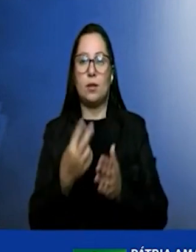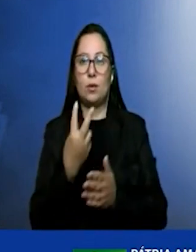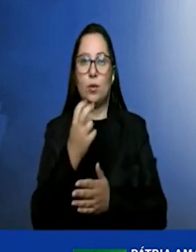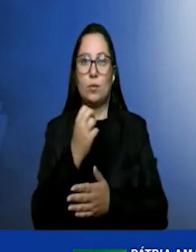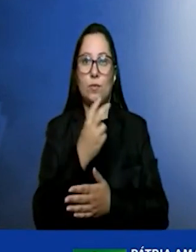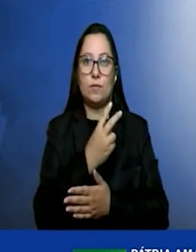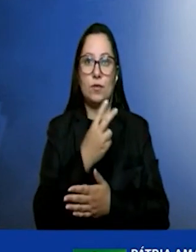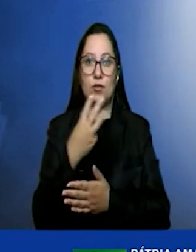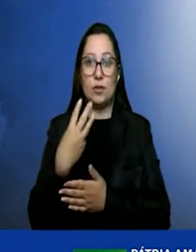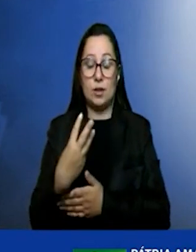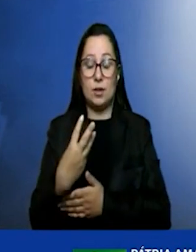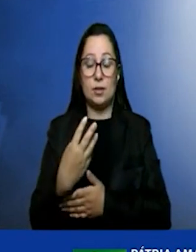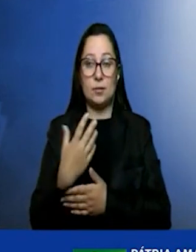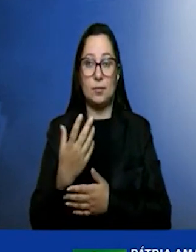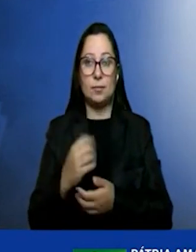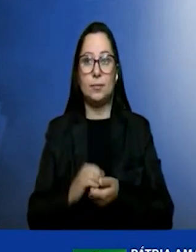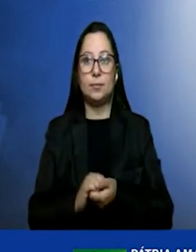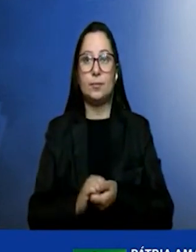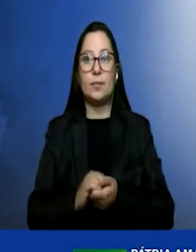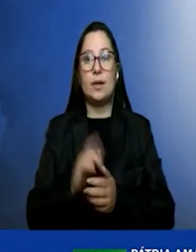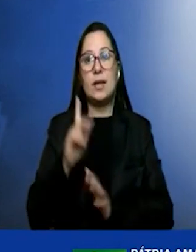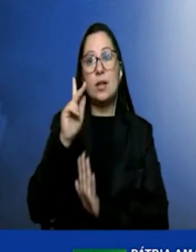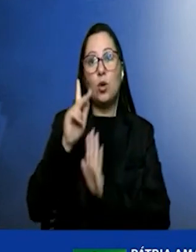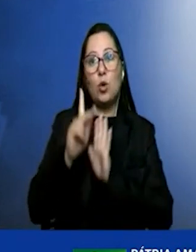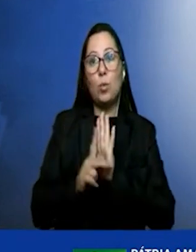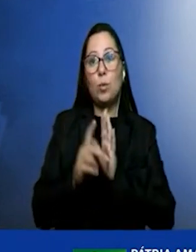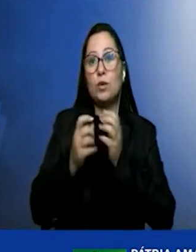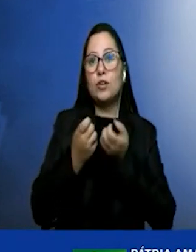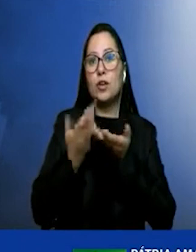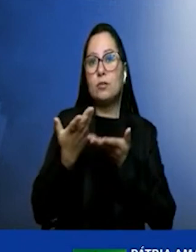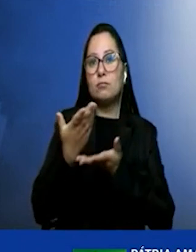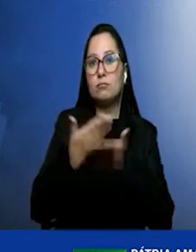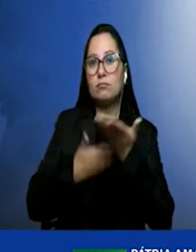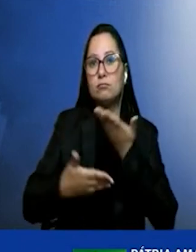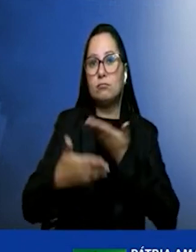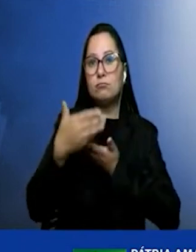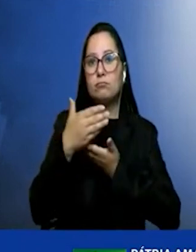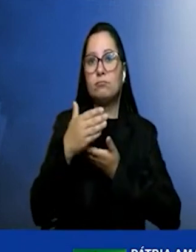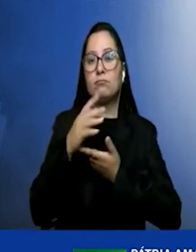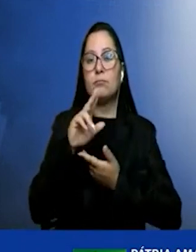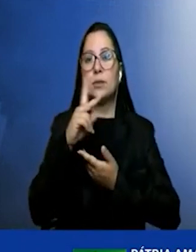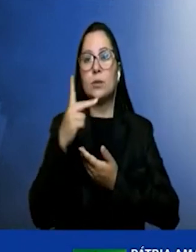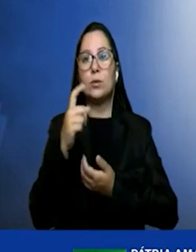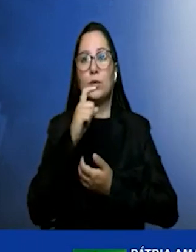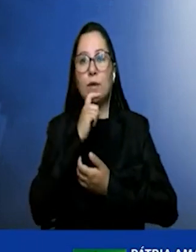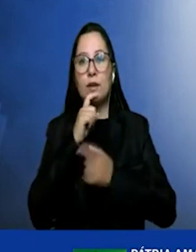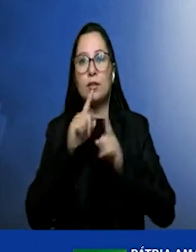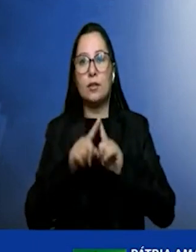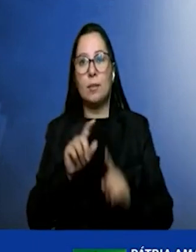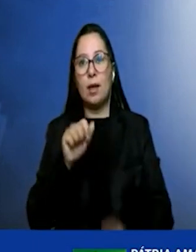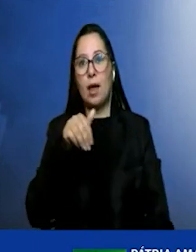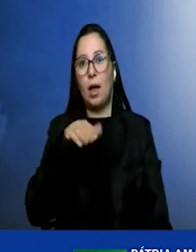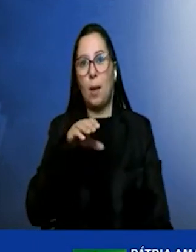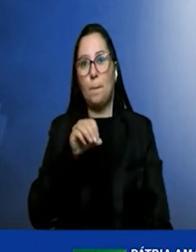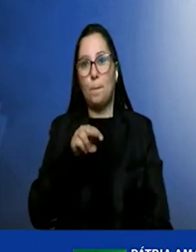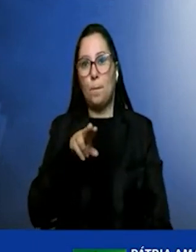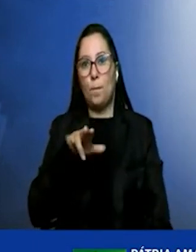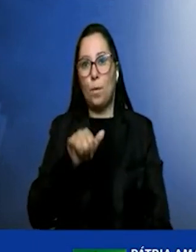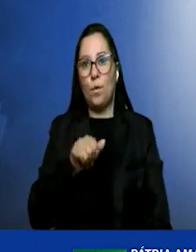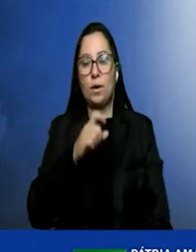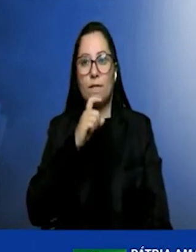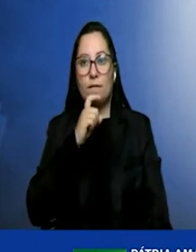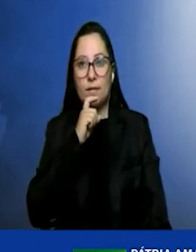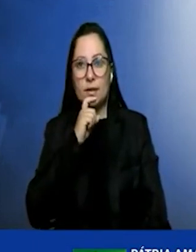Nessa ocasião, o projeto integrado de hidrogênio verde e de amônia verde da Unigel deverá